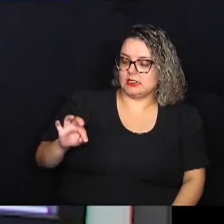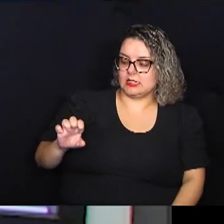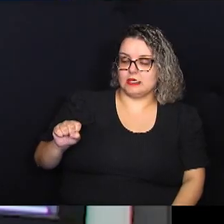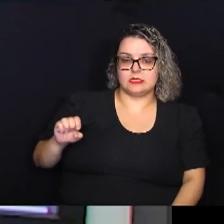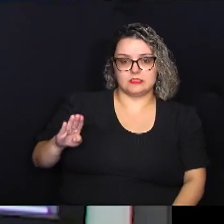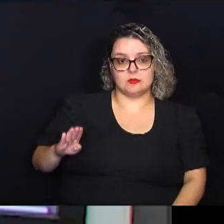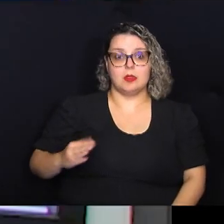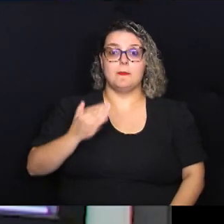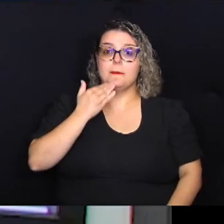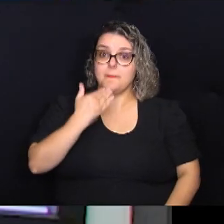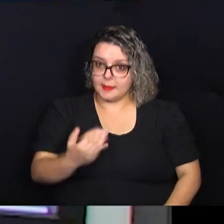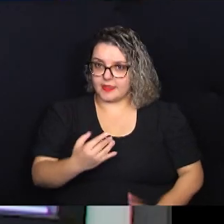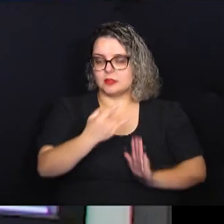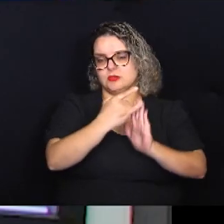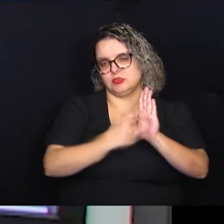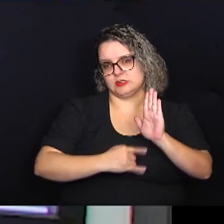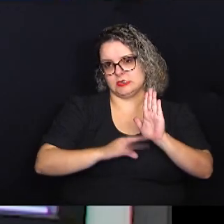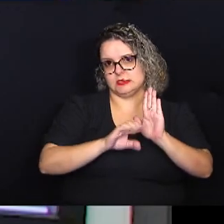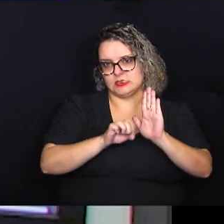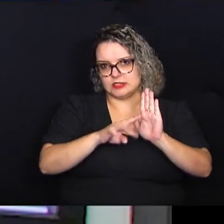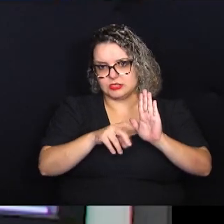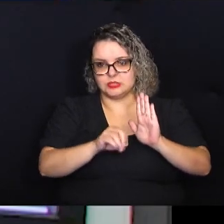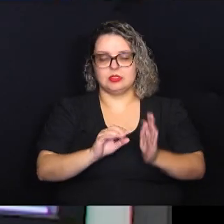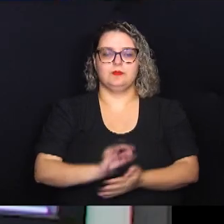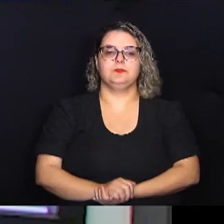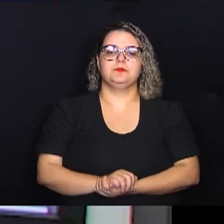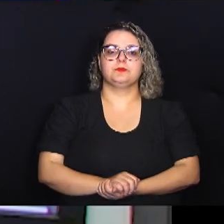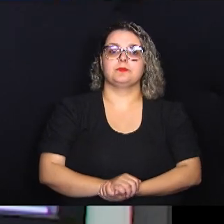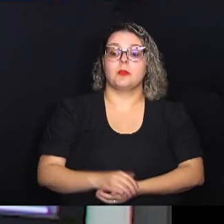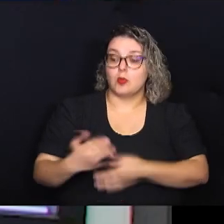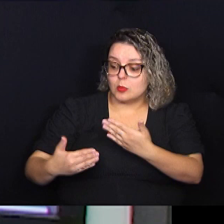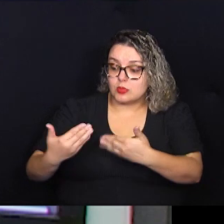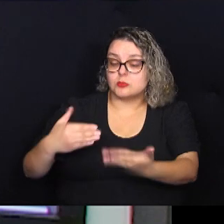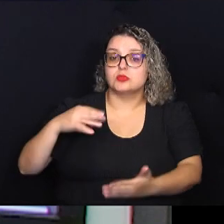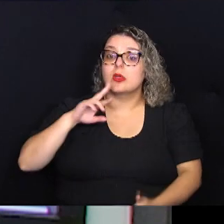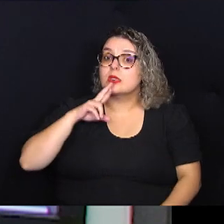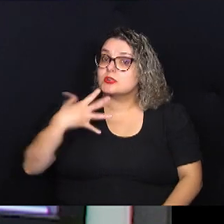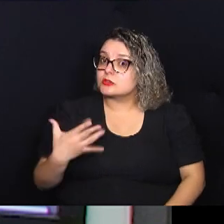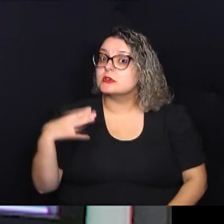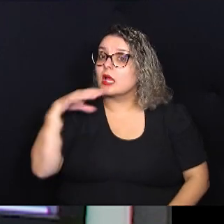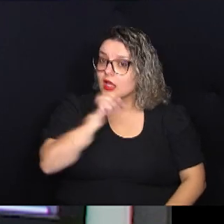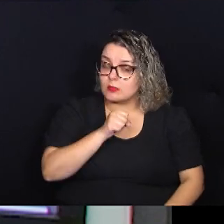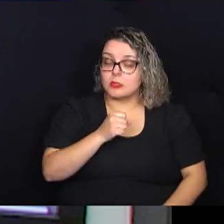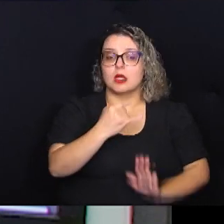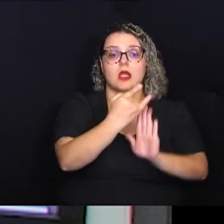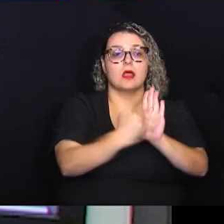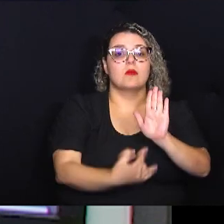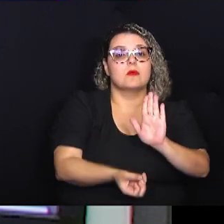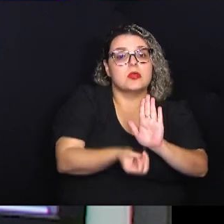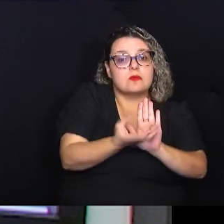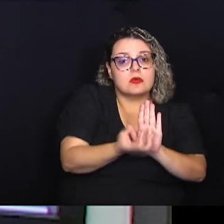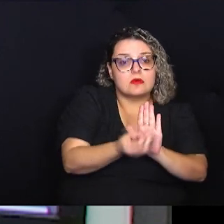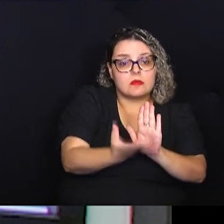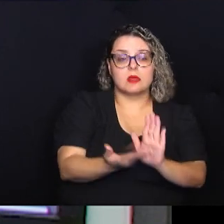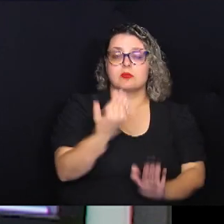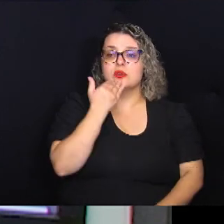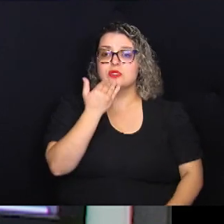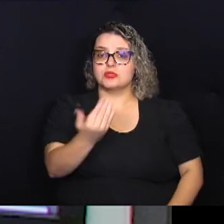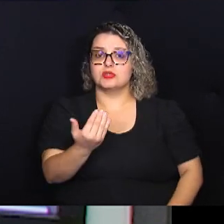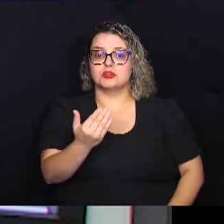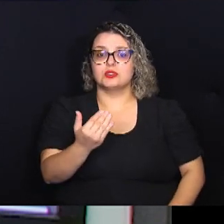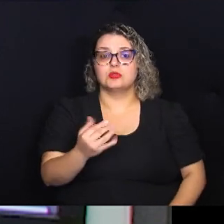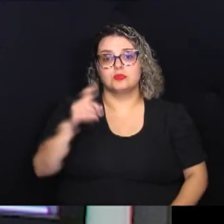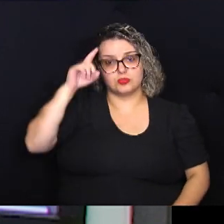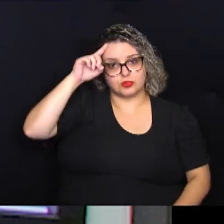do município. Com o objetivo de produzir soluções rápidas, a ficha informativa poderá ser solicitada a partir